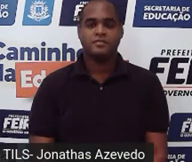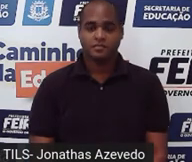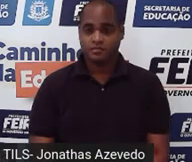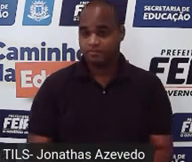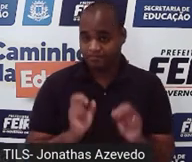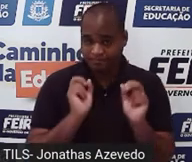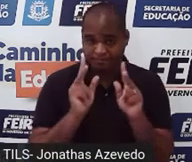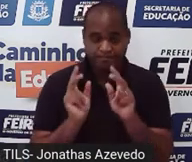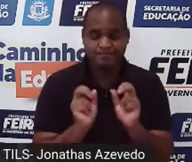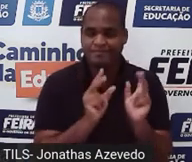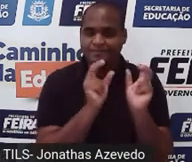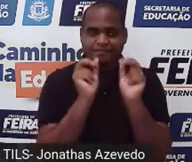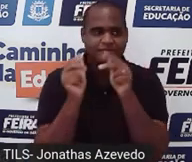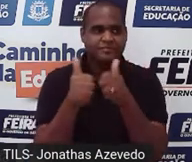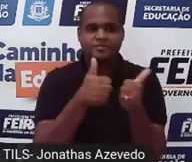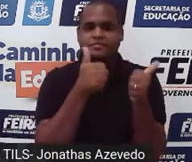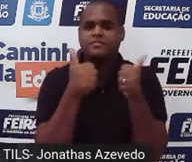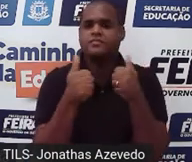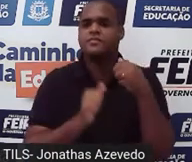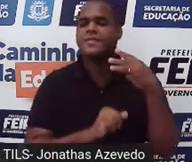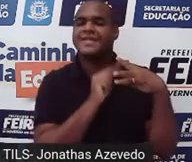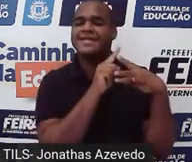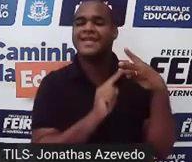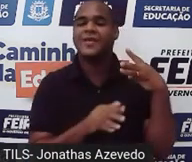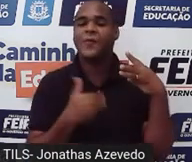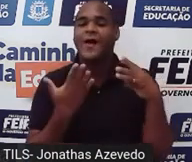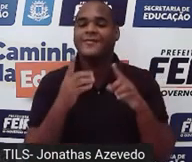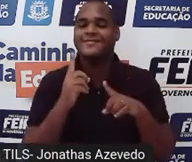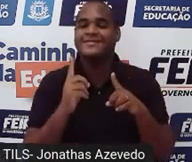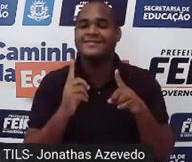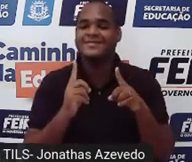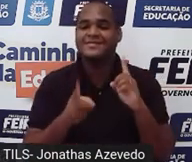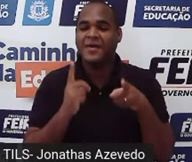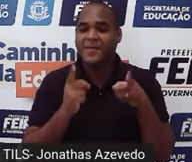Prontinho, é isso aí. E aí, qual das três um pouco de suspense?